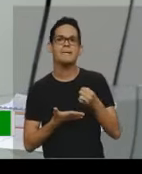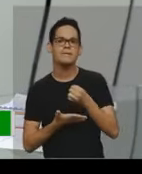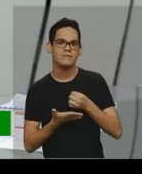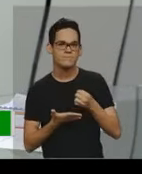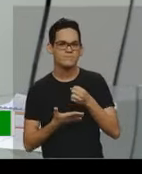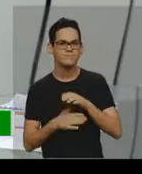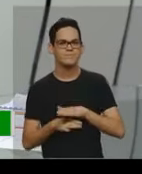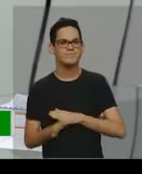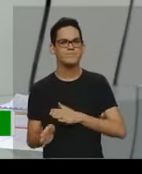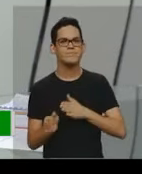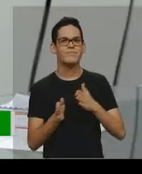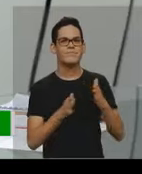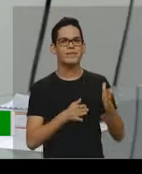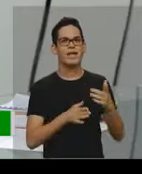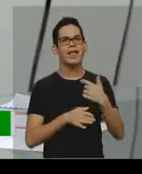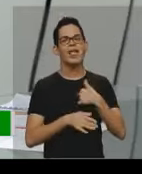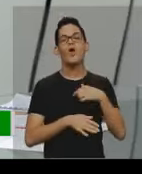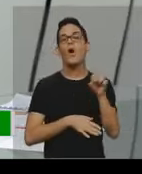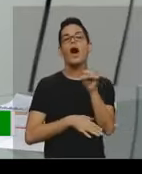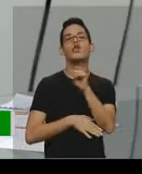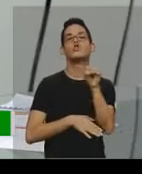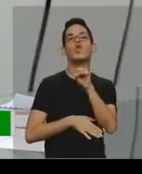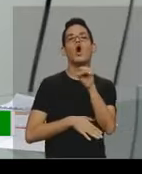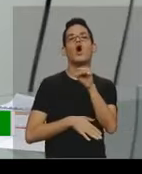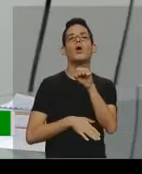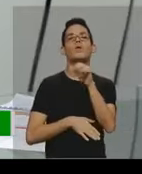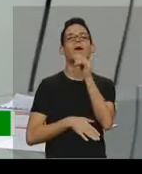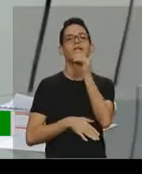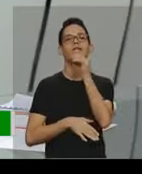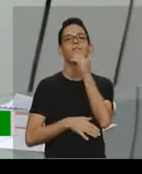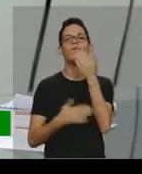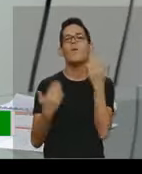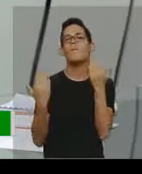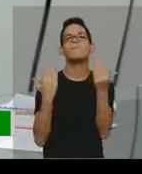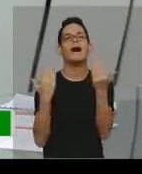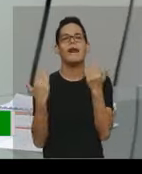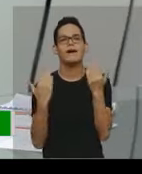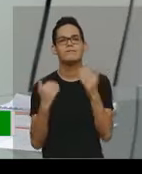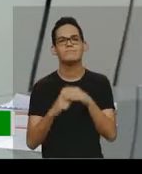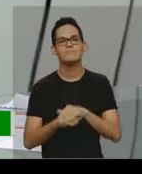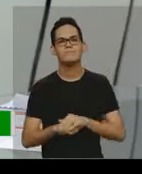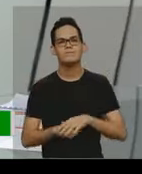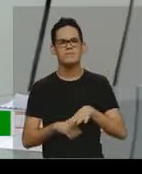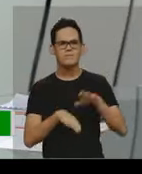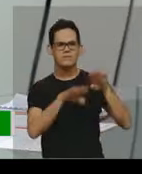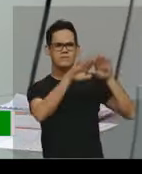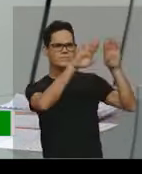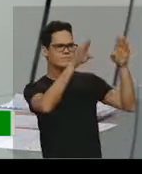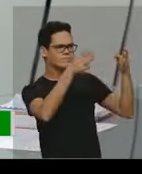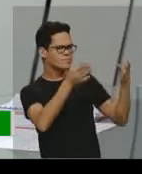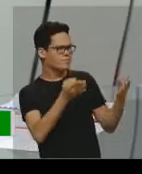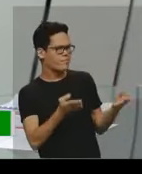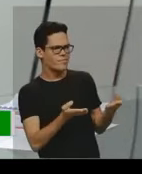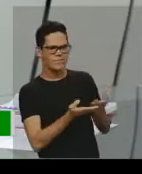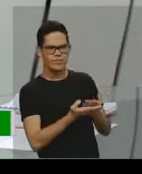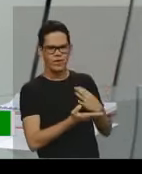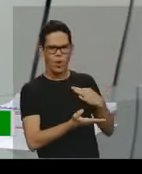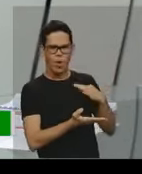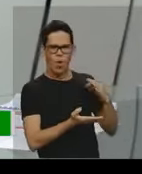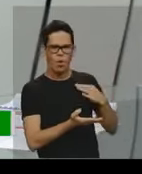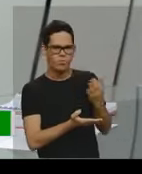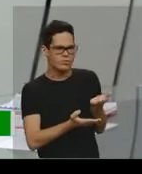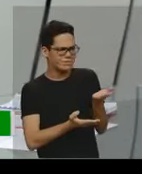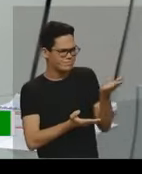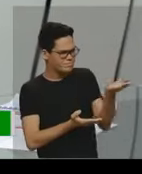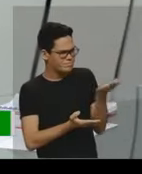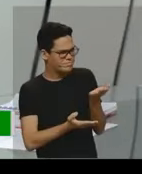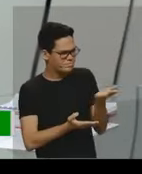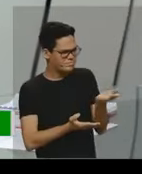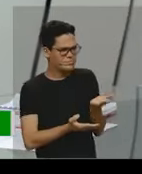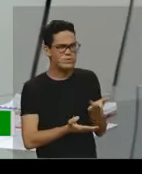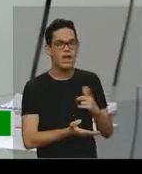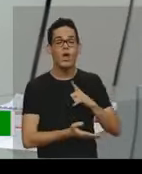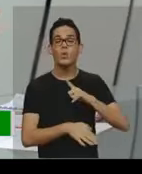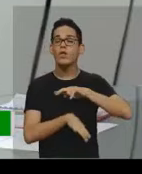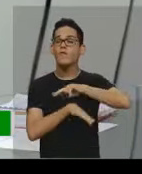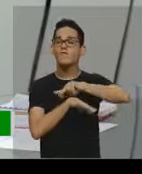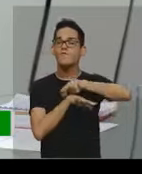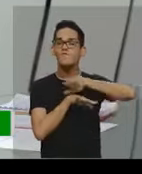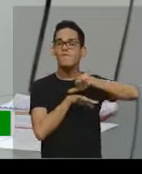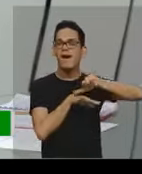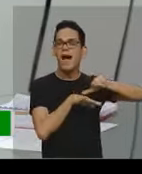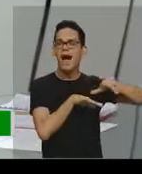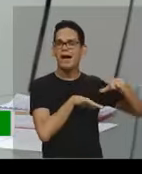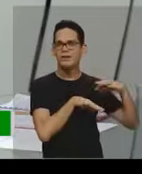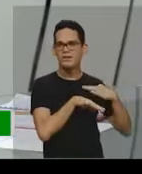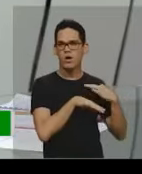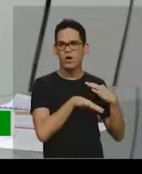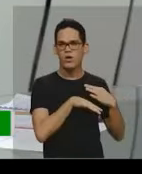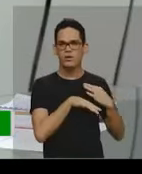costumo muito fazer, eu adoro uma analogia, né, fazer uma analogia com um guarda-roupa, né, então no meu guarda-roupa eu tenho vários tipos